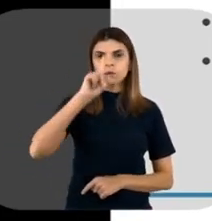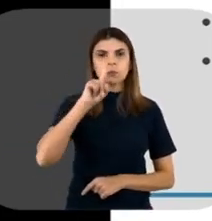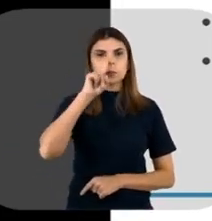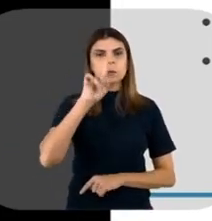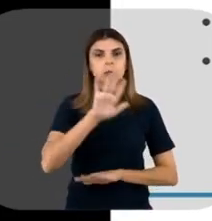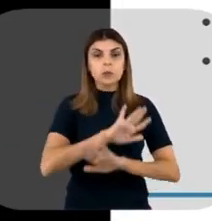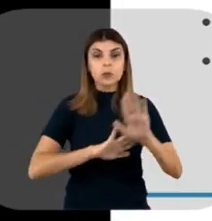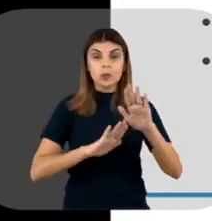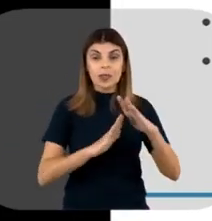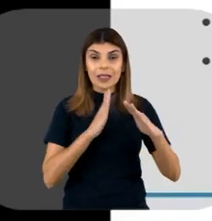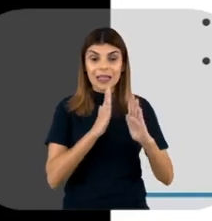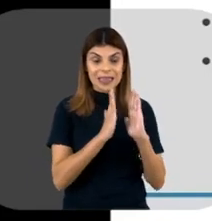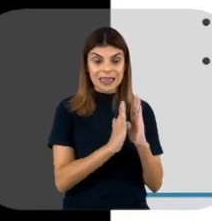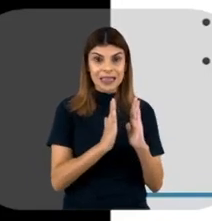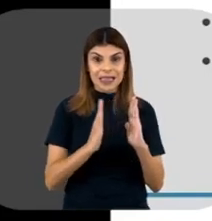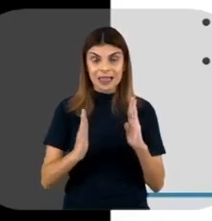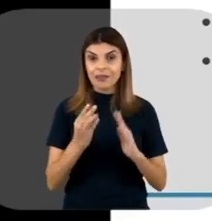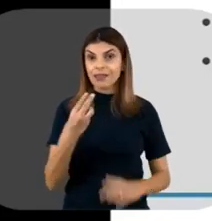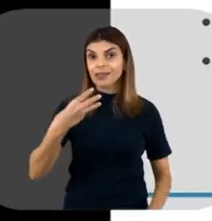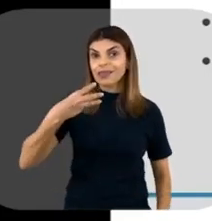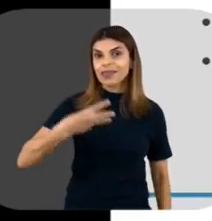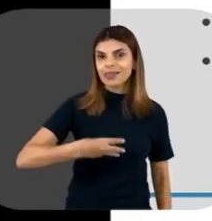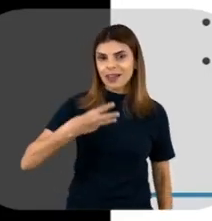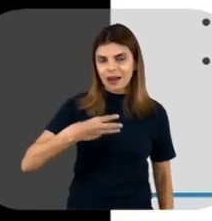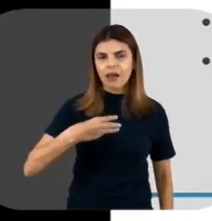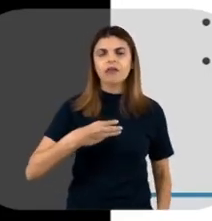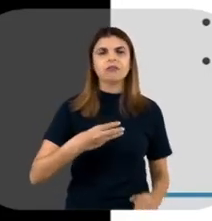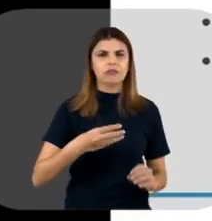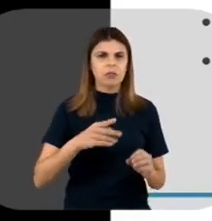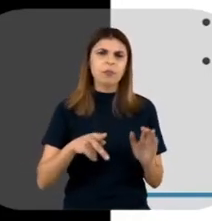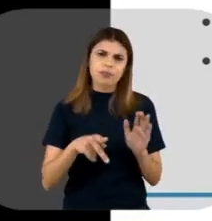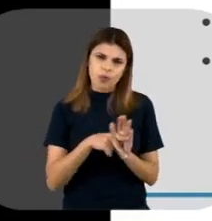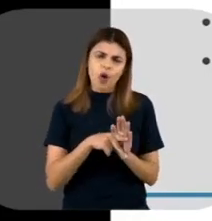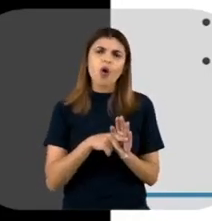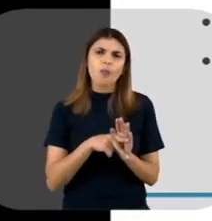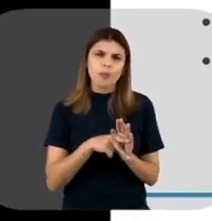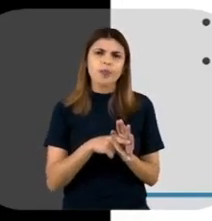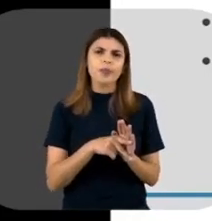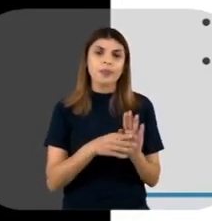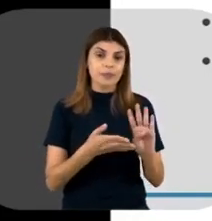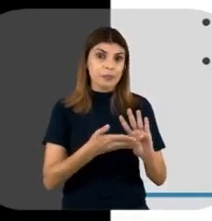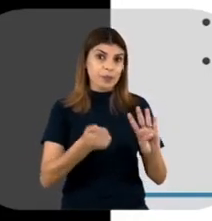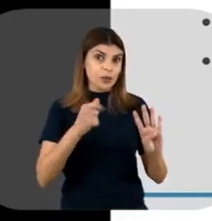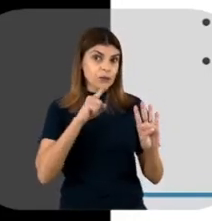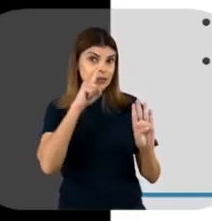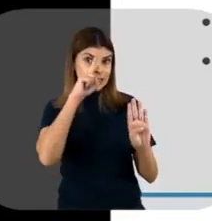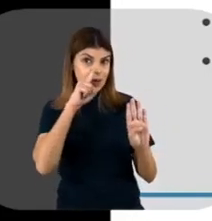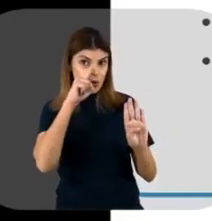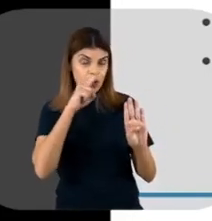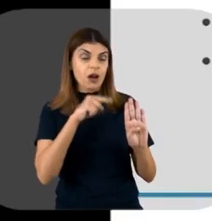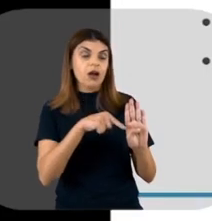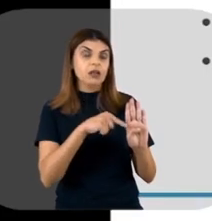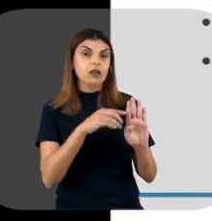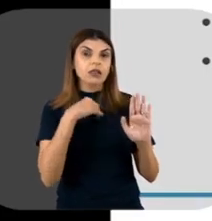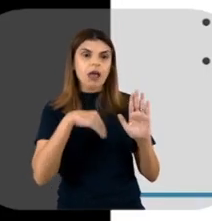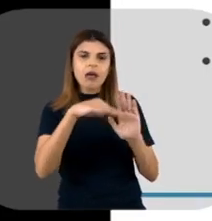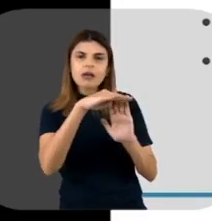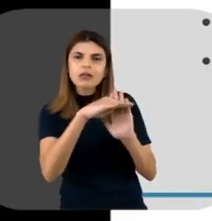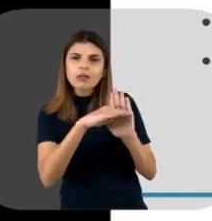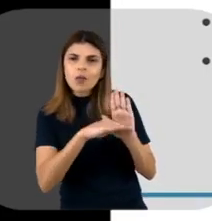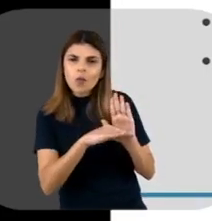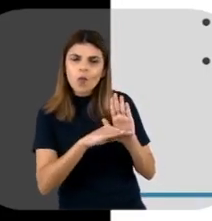Ele é um nível 3, dentro da escala de biossegurança. Então, quando você trabalha somente com uma